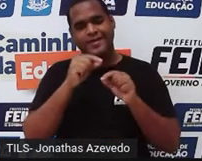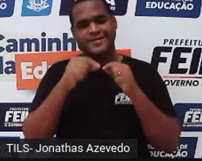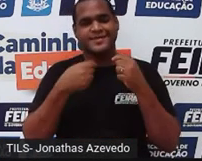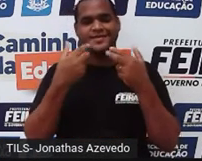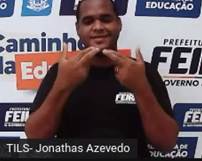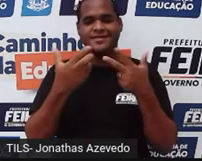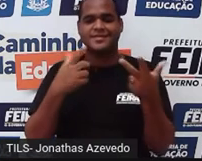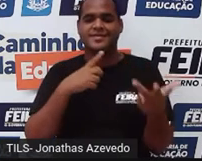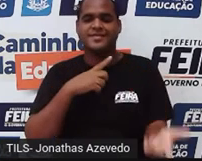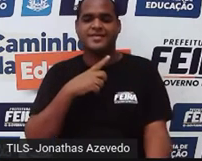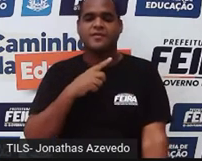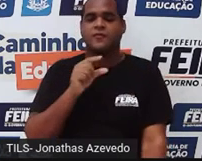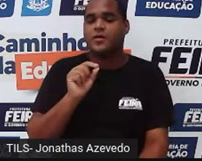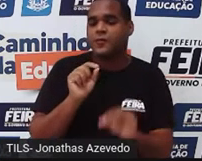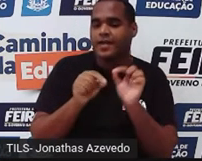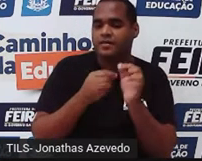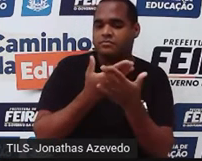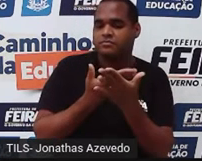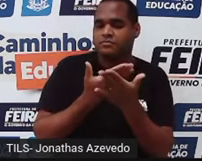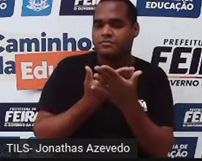os que você já estudou.